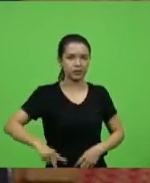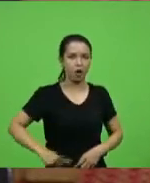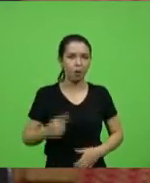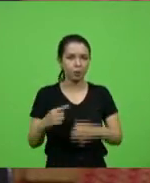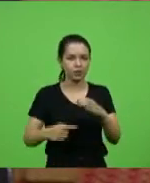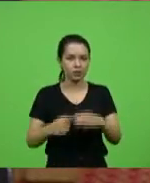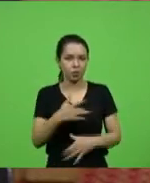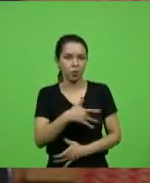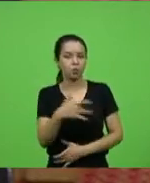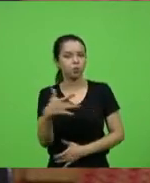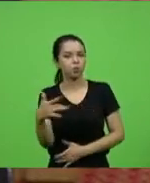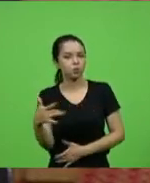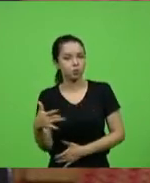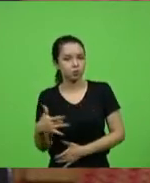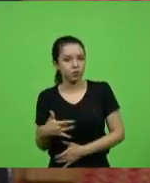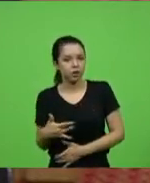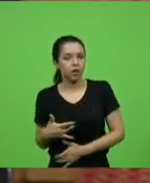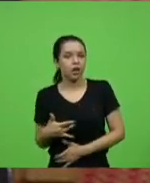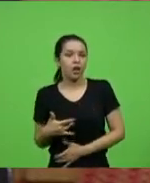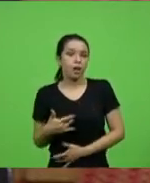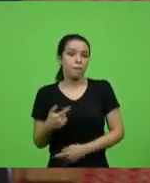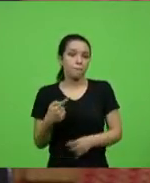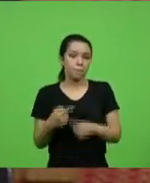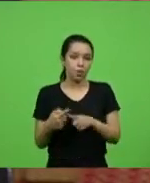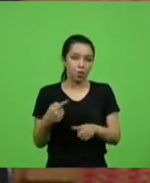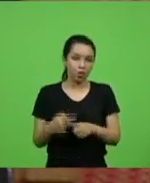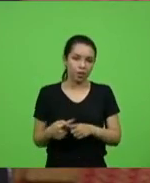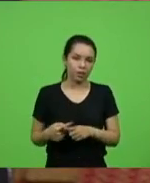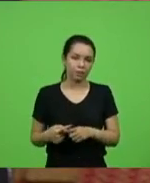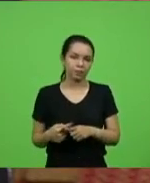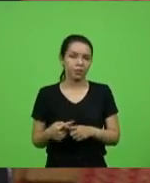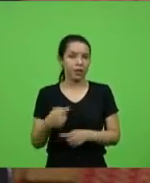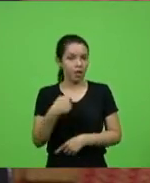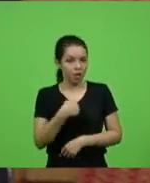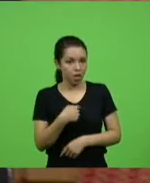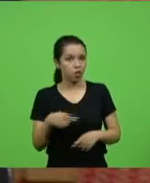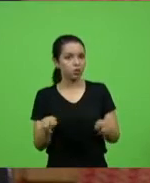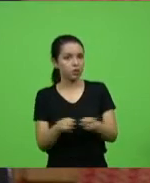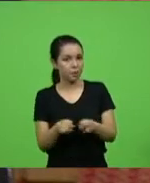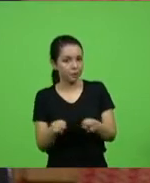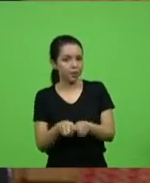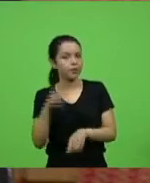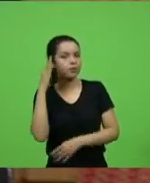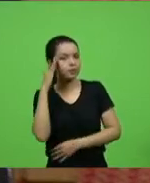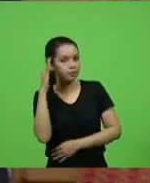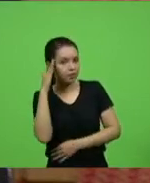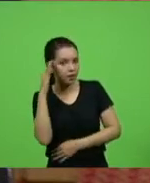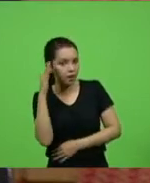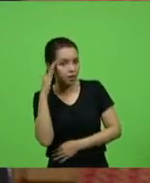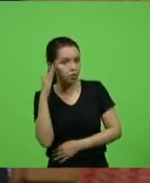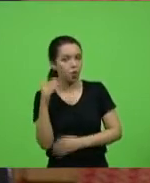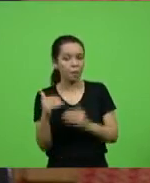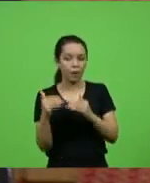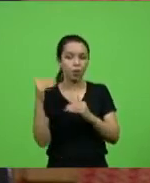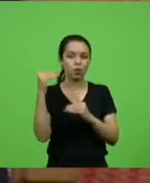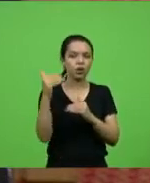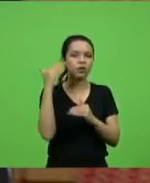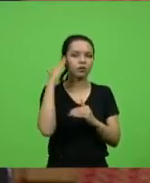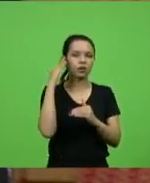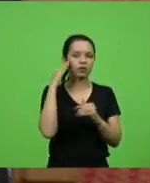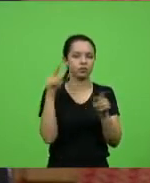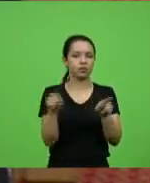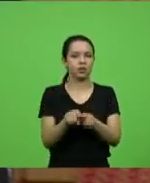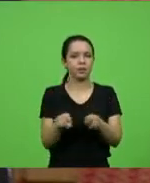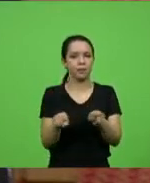Saúde, até porque eu também entendo e acho que a maioria entende que